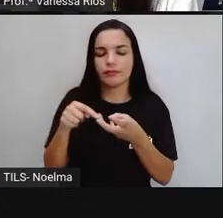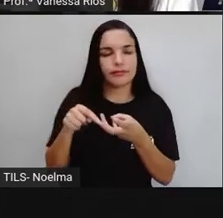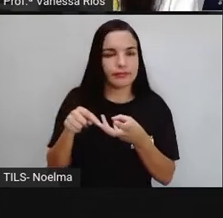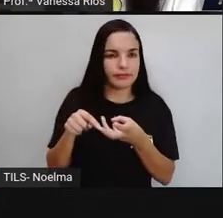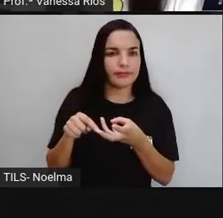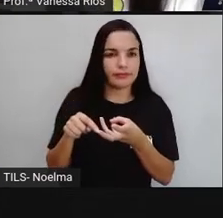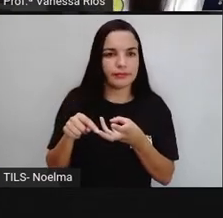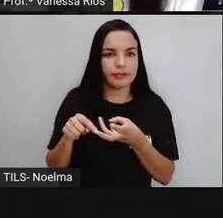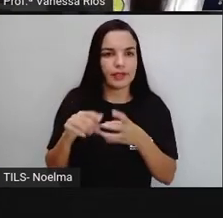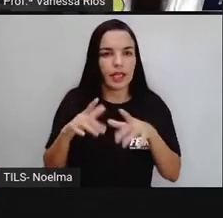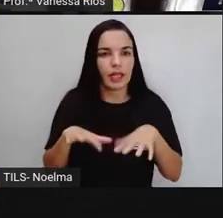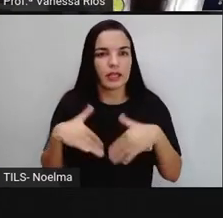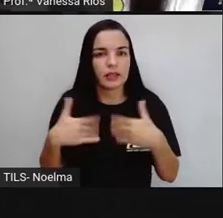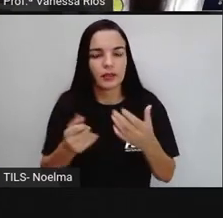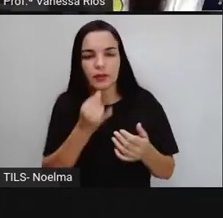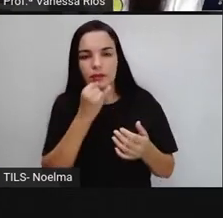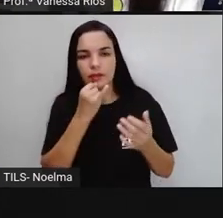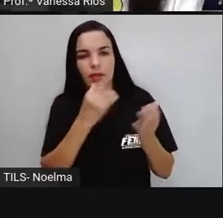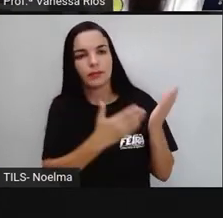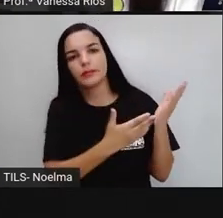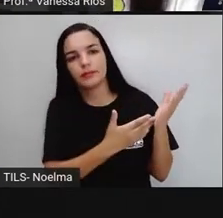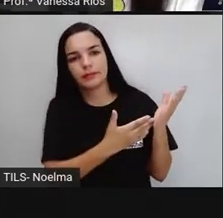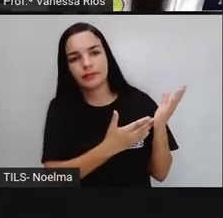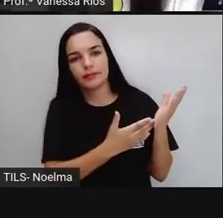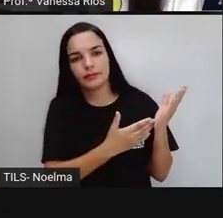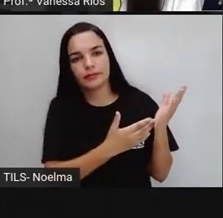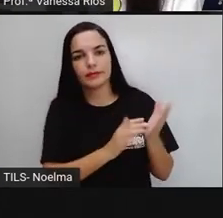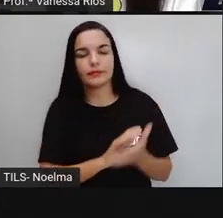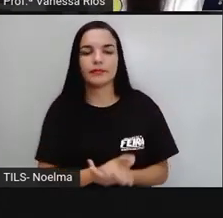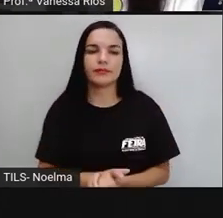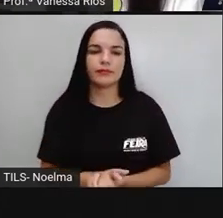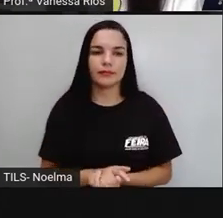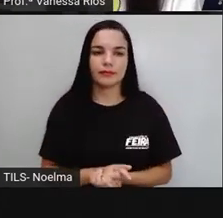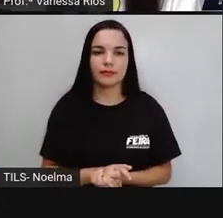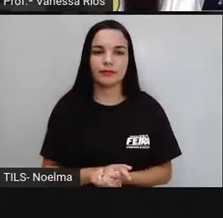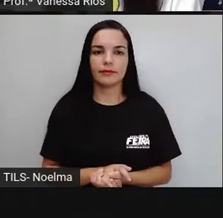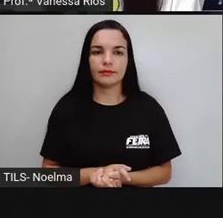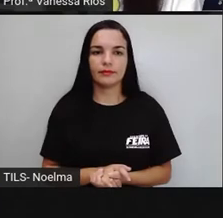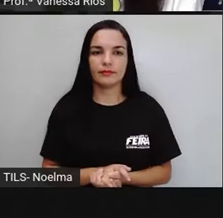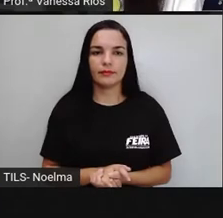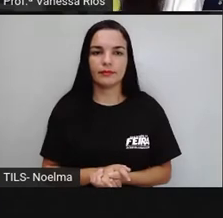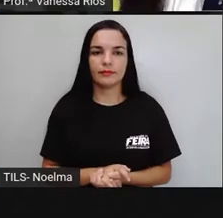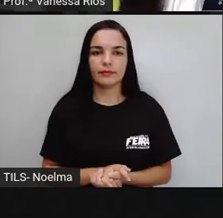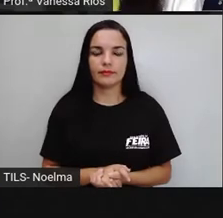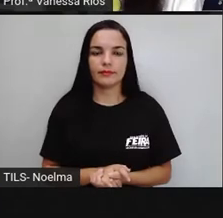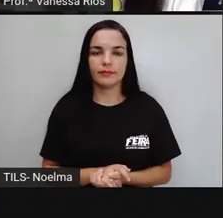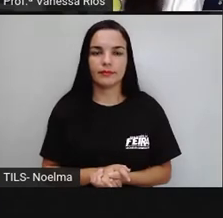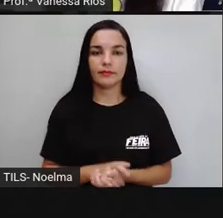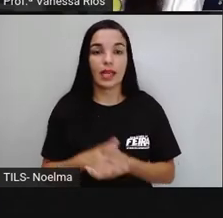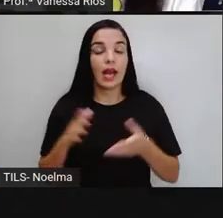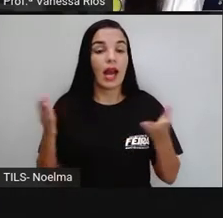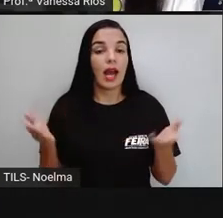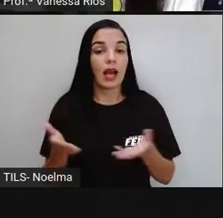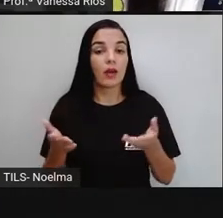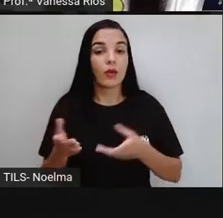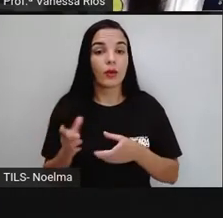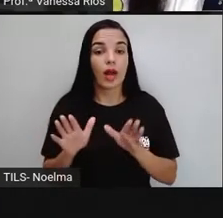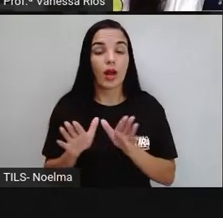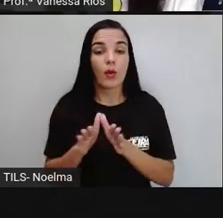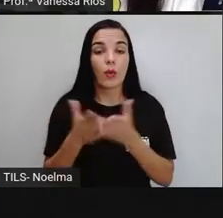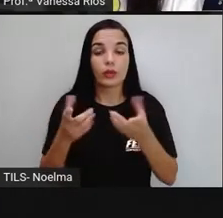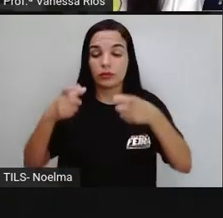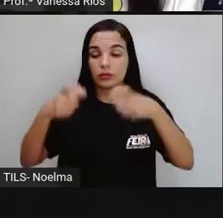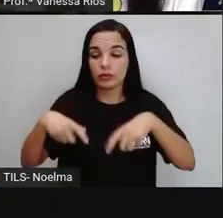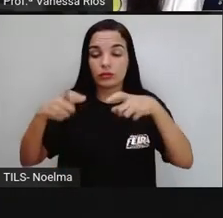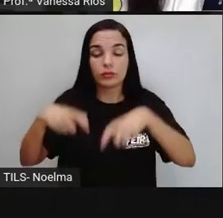sílaba. E os exemplos que aplotou-se foi lútil, tórax e táxi. E